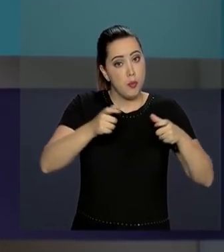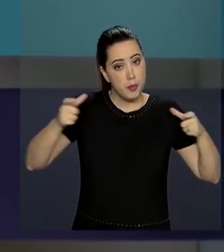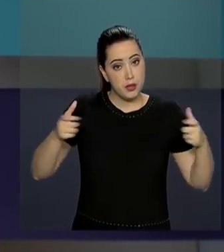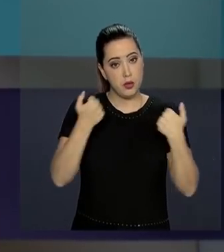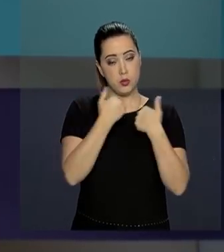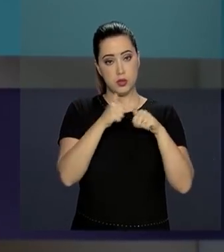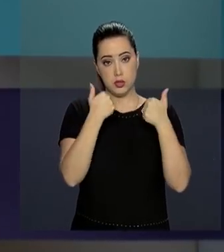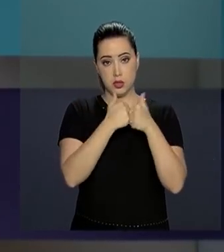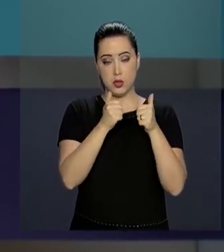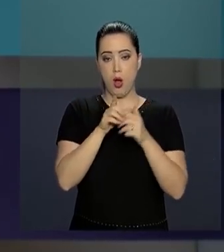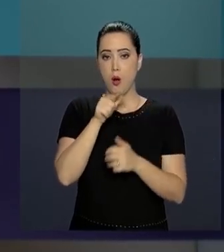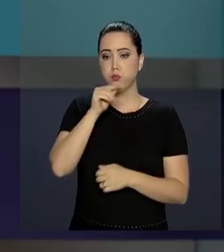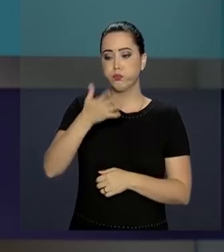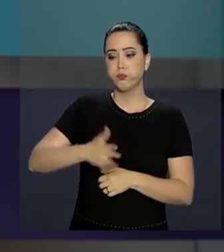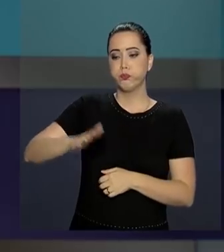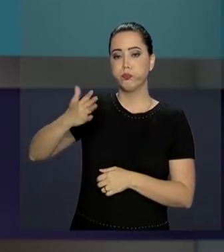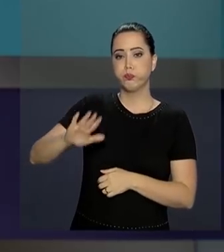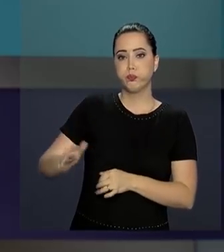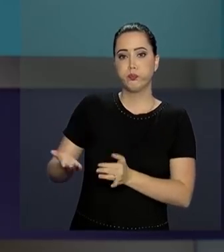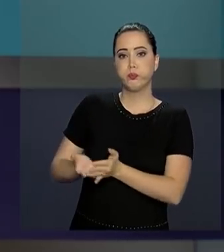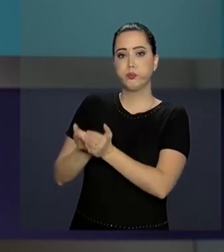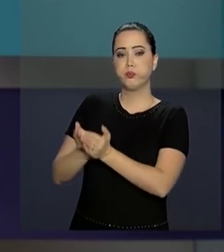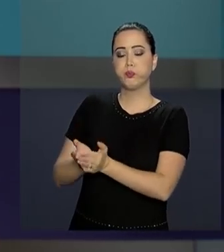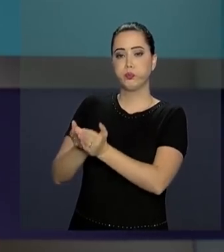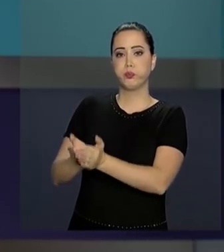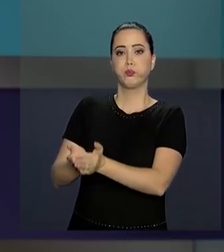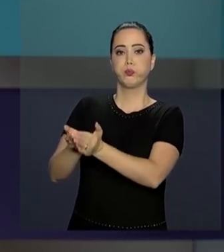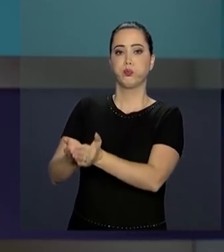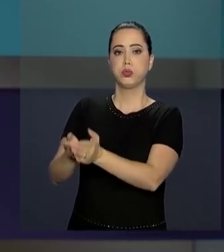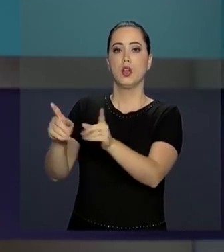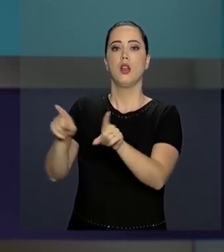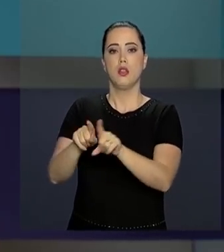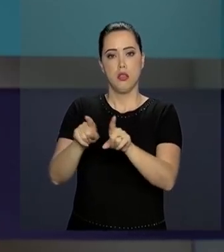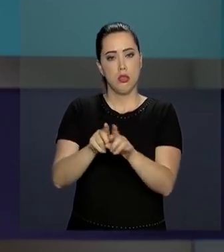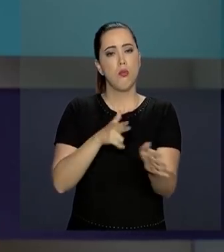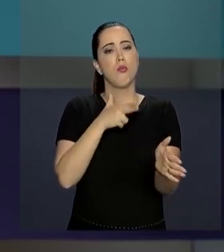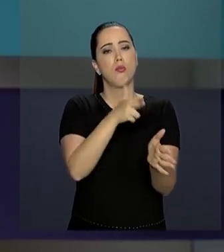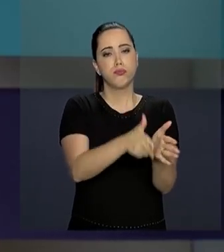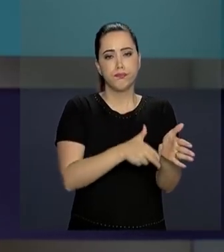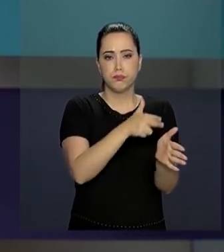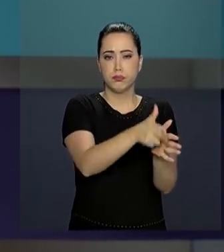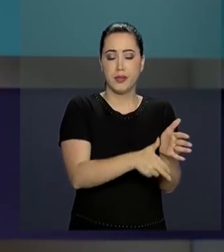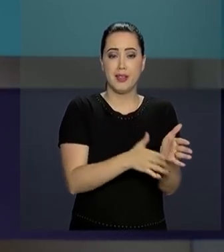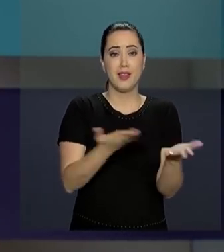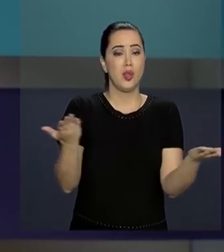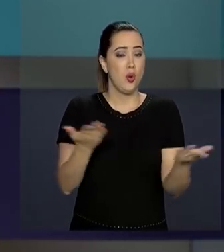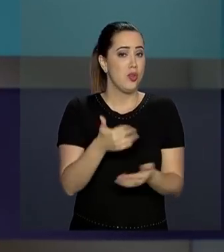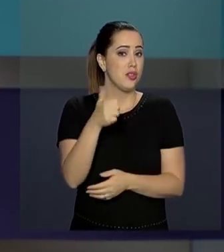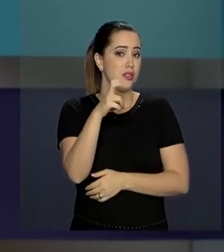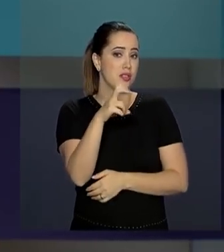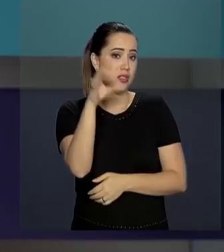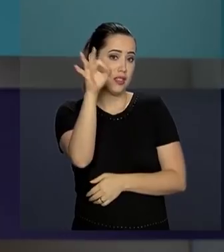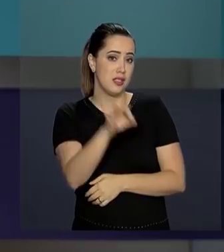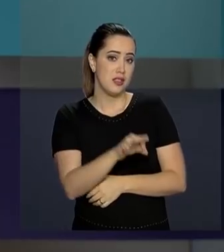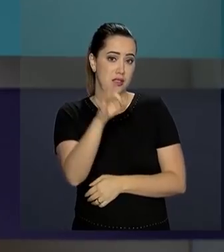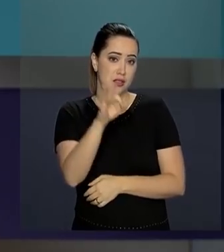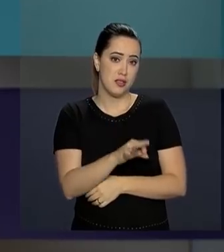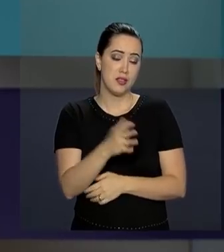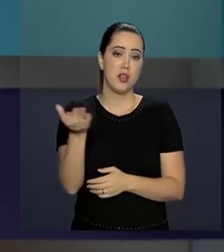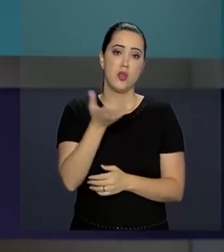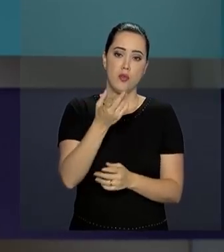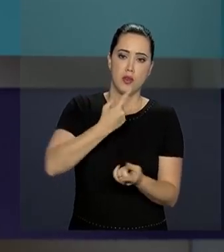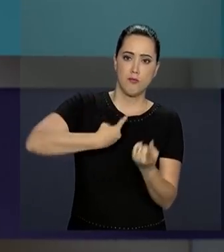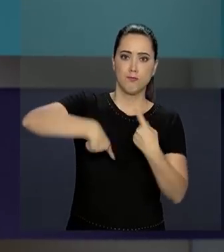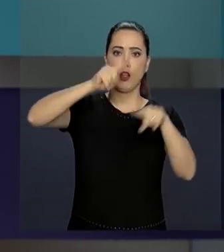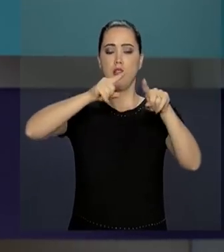cargas por navegação, a chamada cabotagem, e também pelas ferrovias, que hoje é de 15% e o governo quer